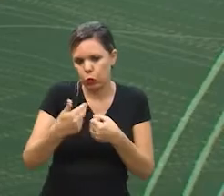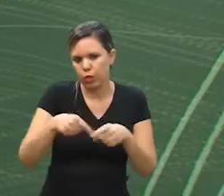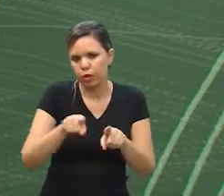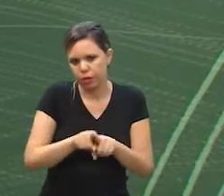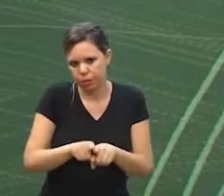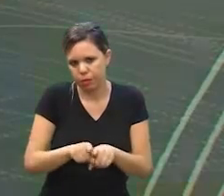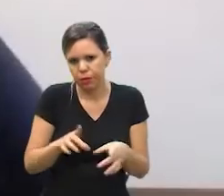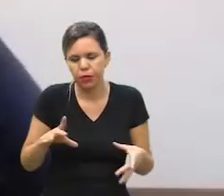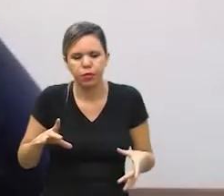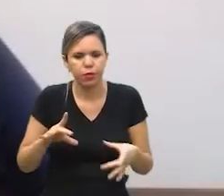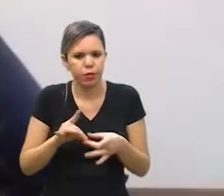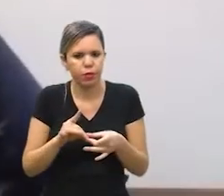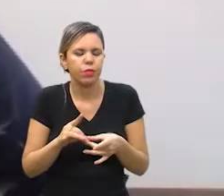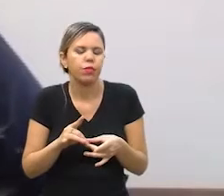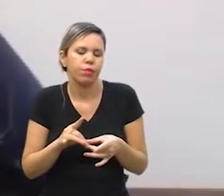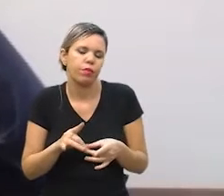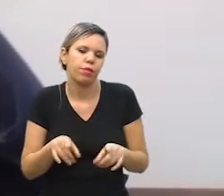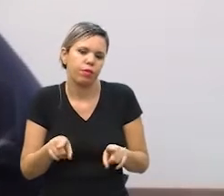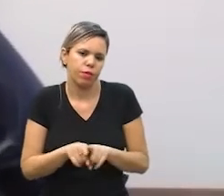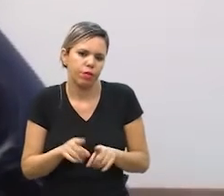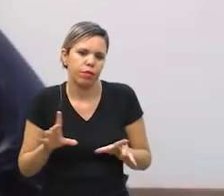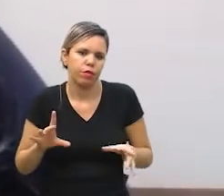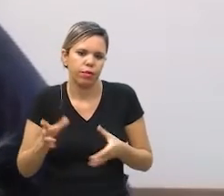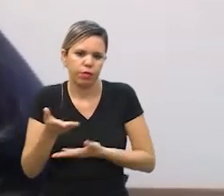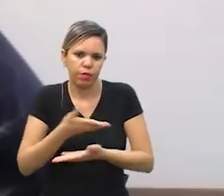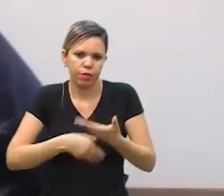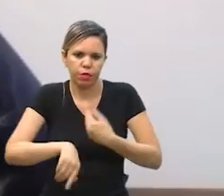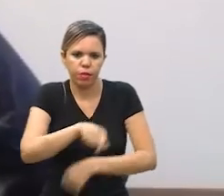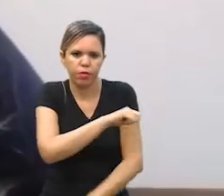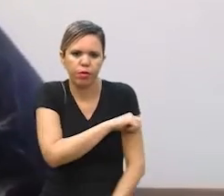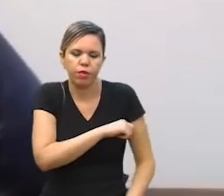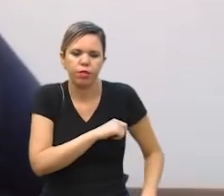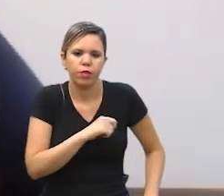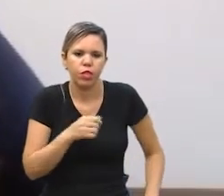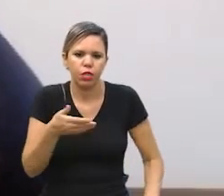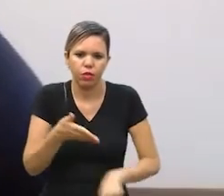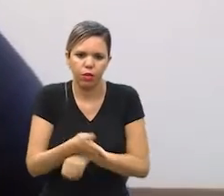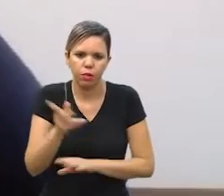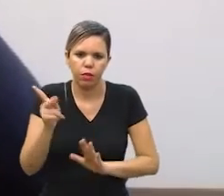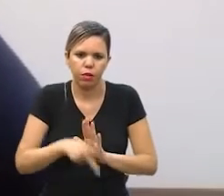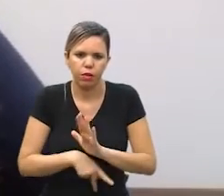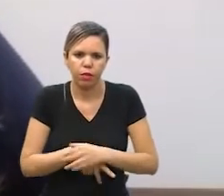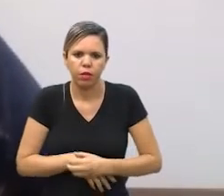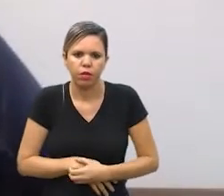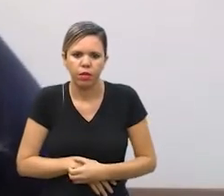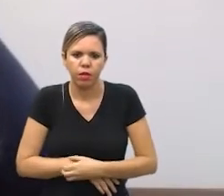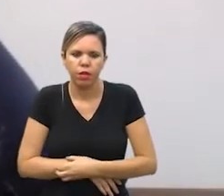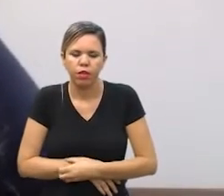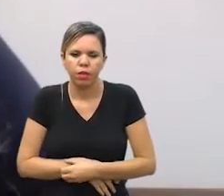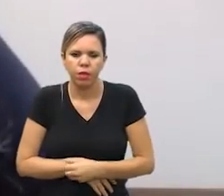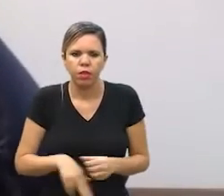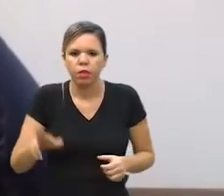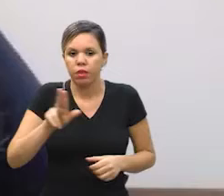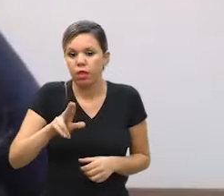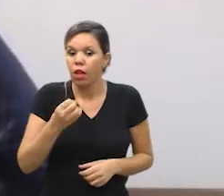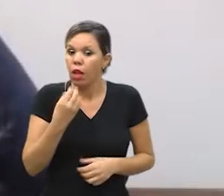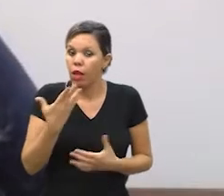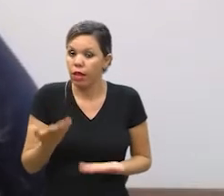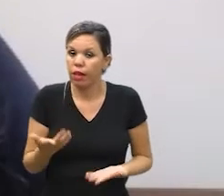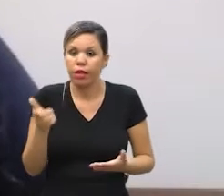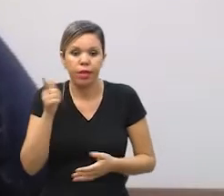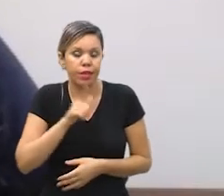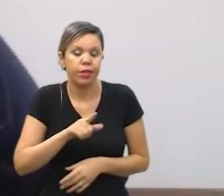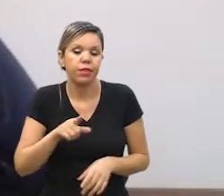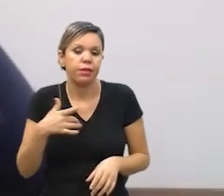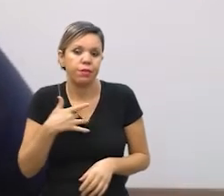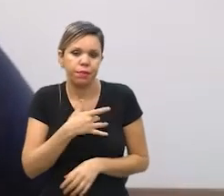que é parceira com a extensão e a gente agora reúne alunos para fazerem parte desse projeto e para a universidade é bom porque ela também